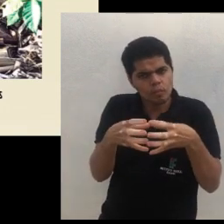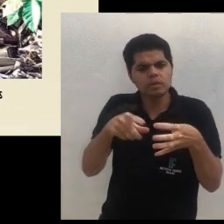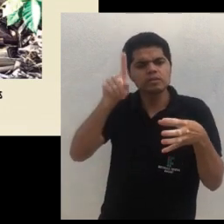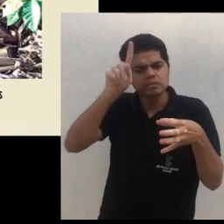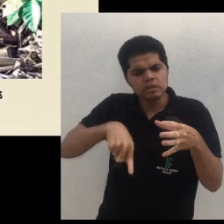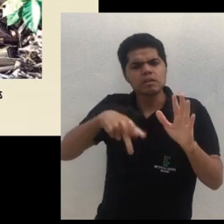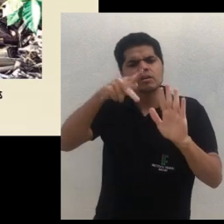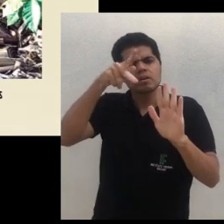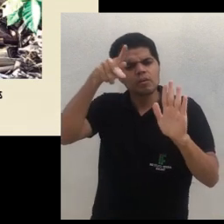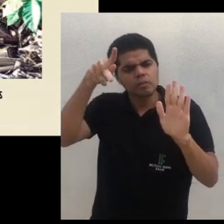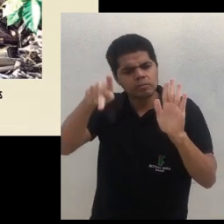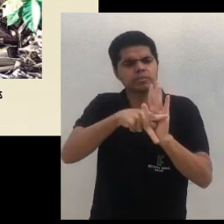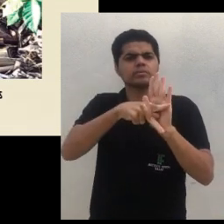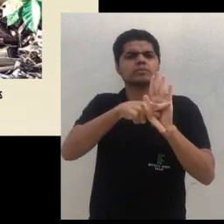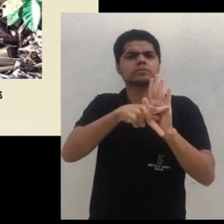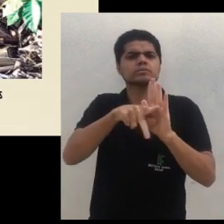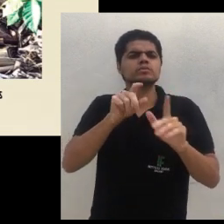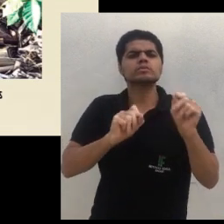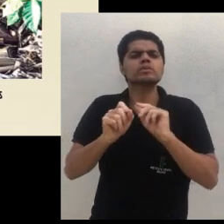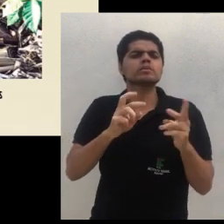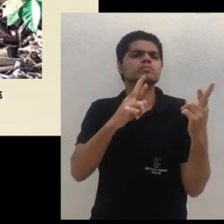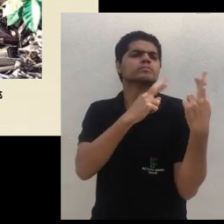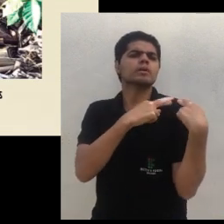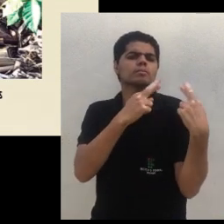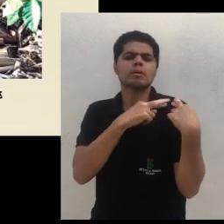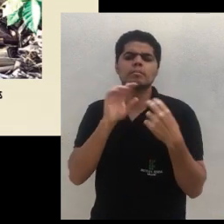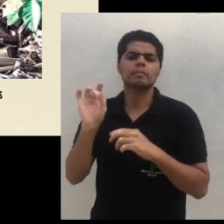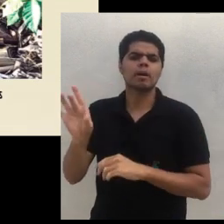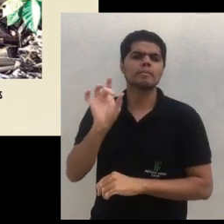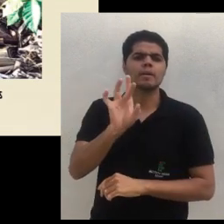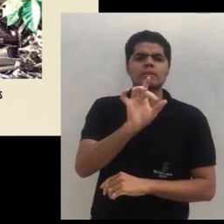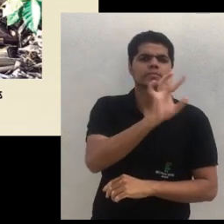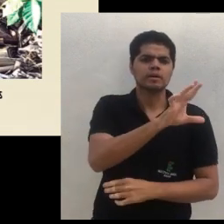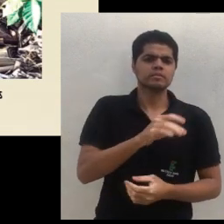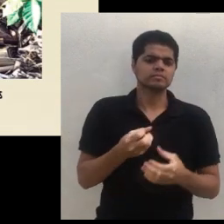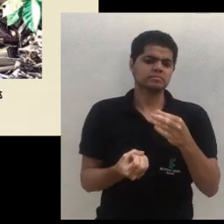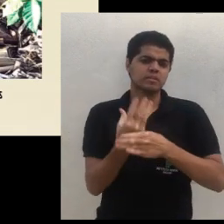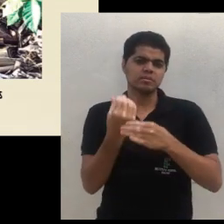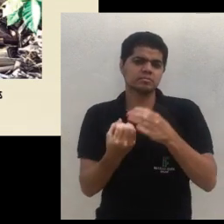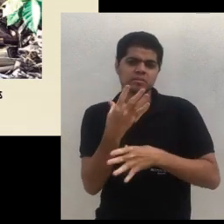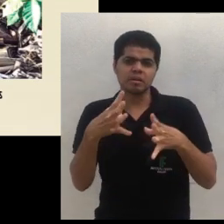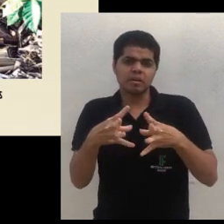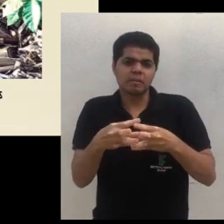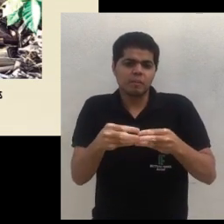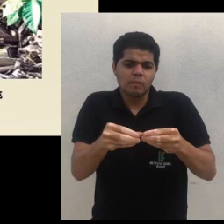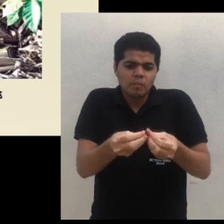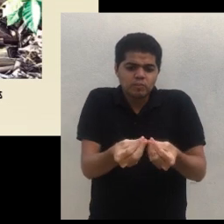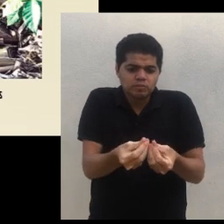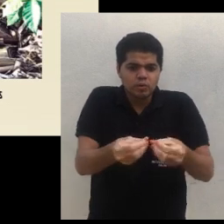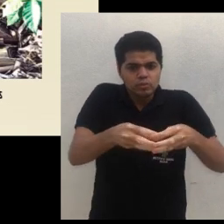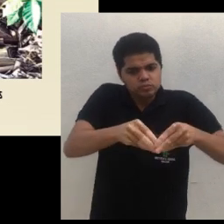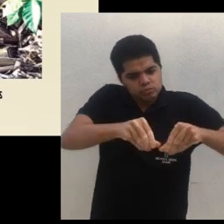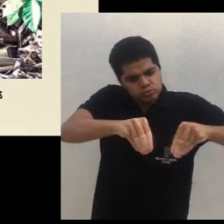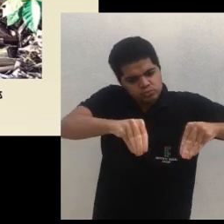biomassa meu sistema tem que ter muita biomassa Por exemplo nessa região aqui você pode usar a banana para fazer isso Ah, mas aqui a